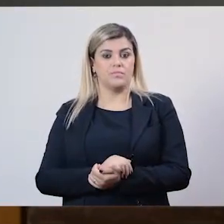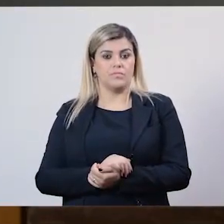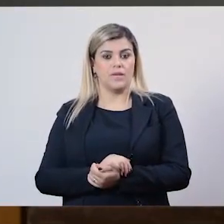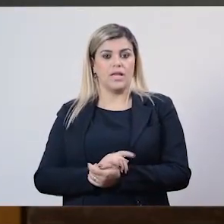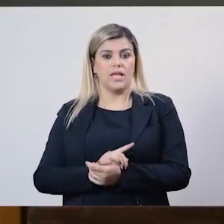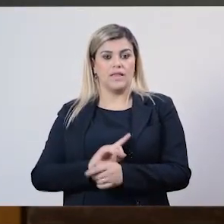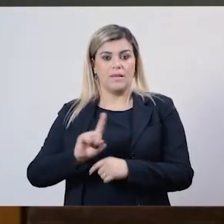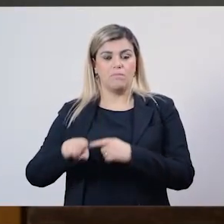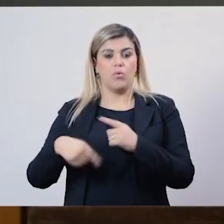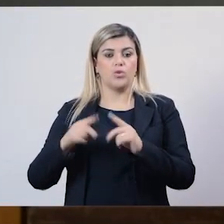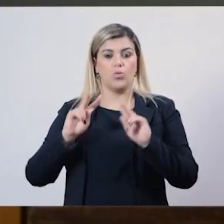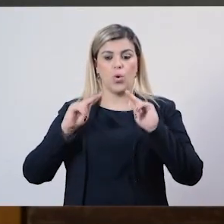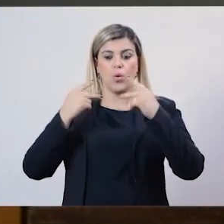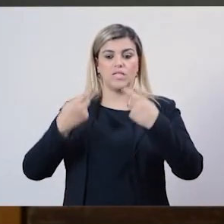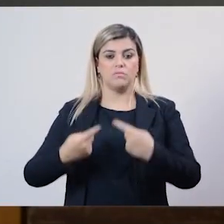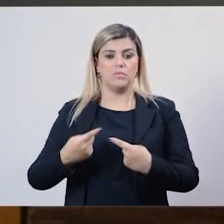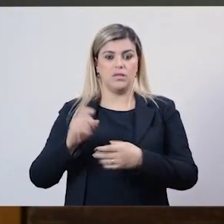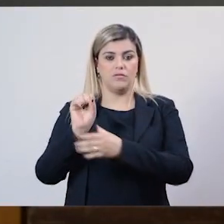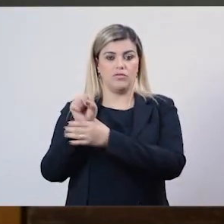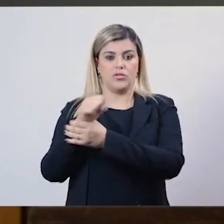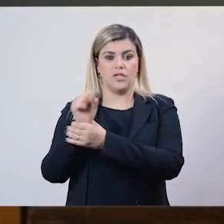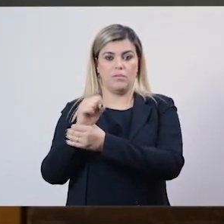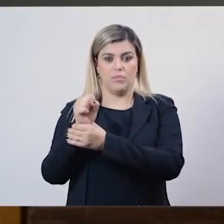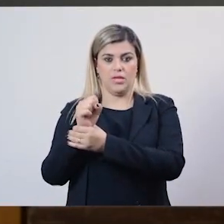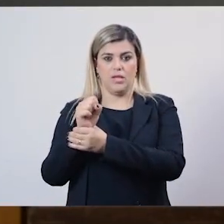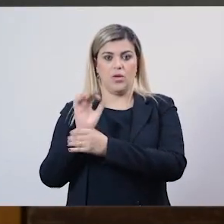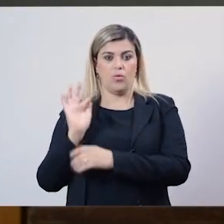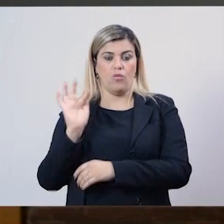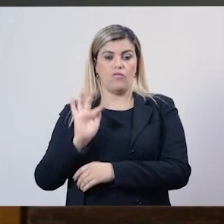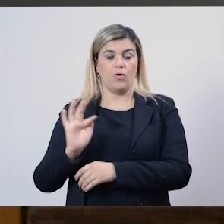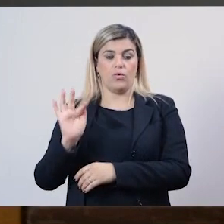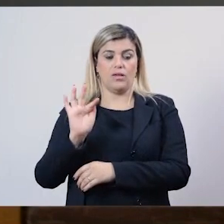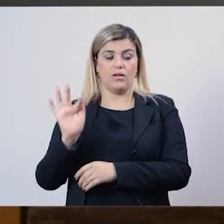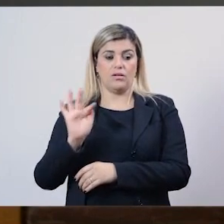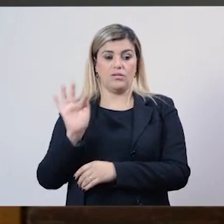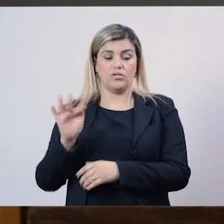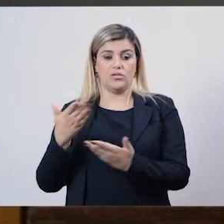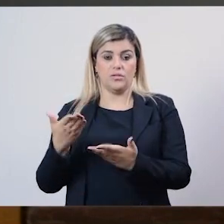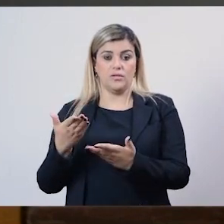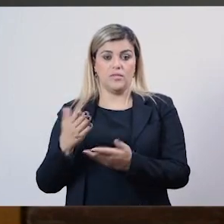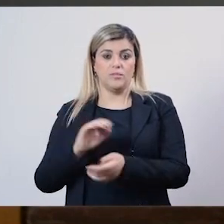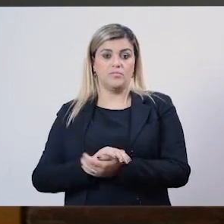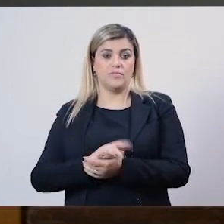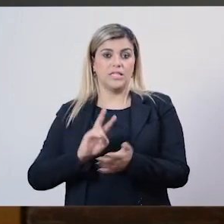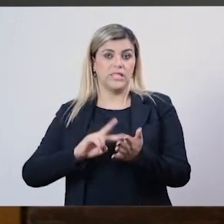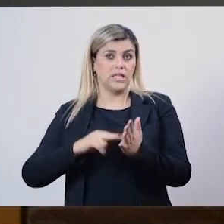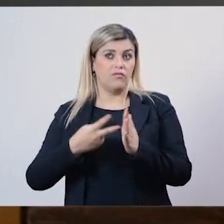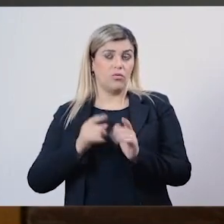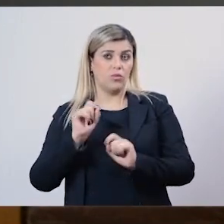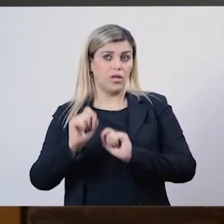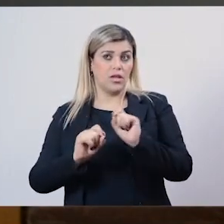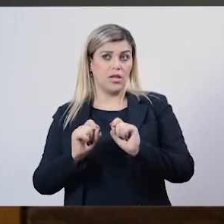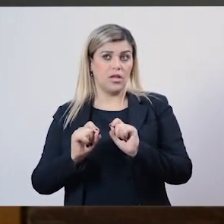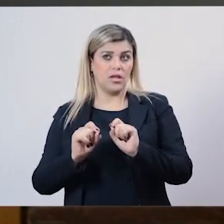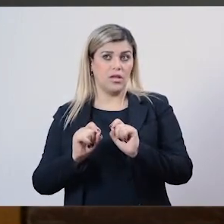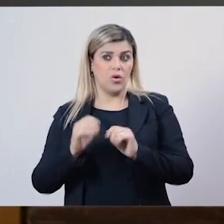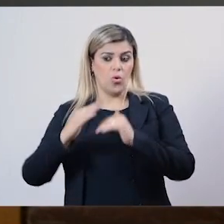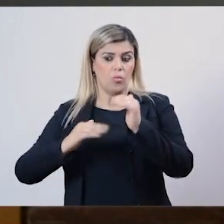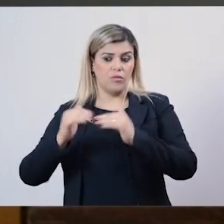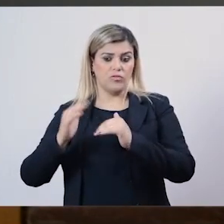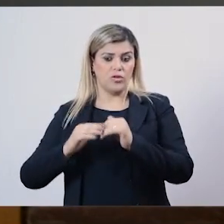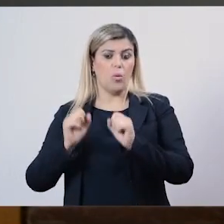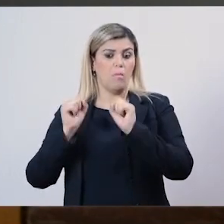reconhecido como curso de nível superior, o que significa que ele pode fazer o diagnóstico,